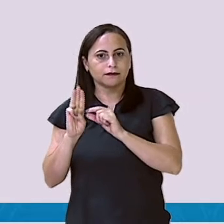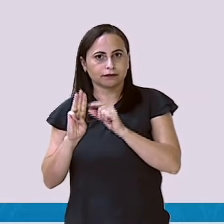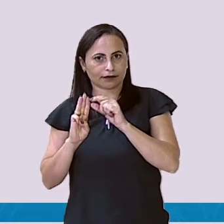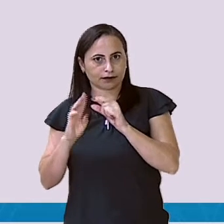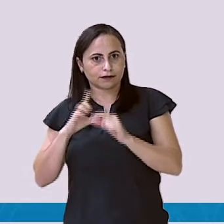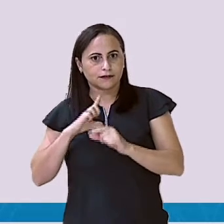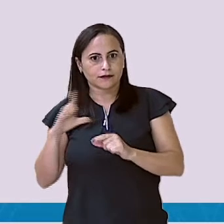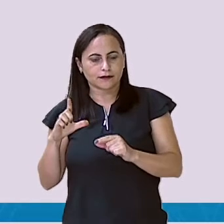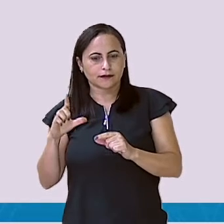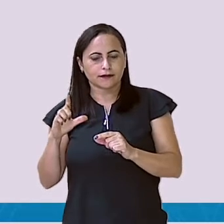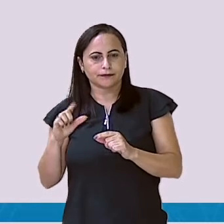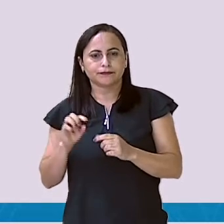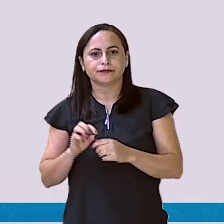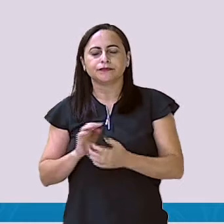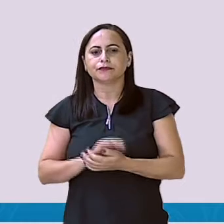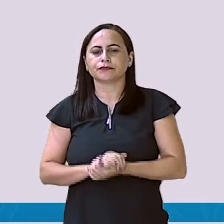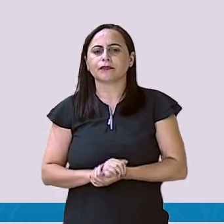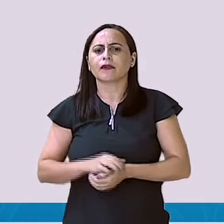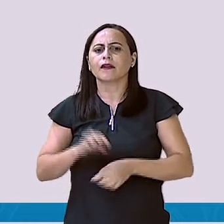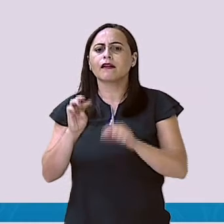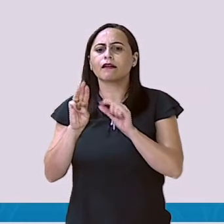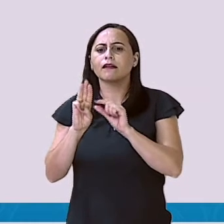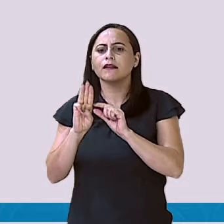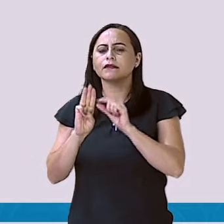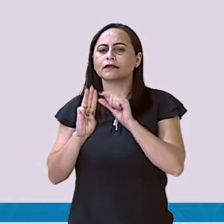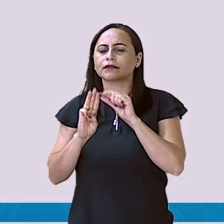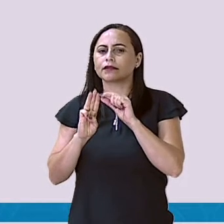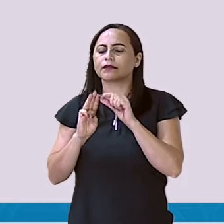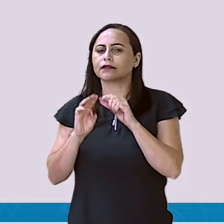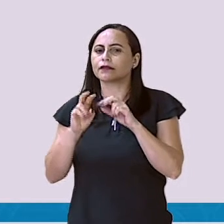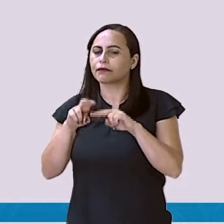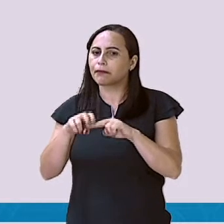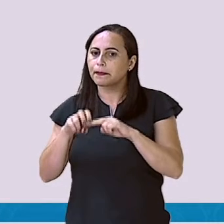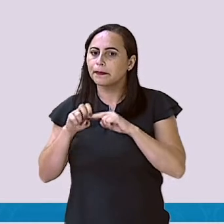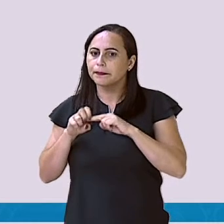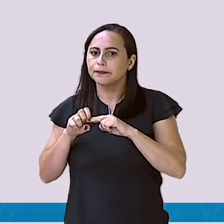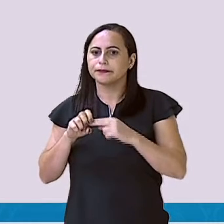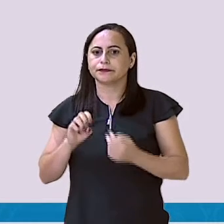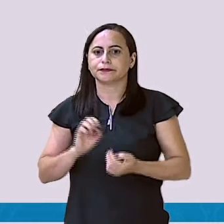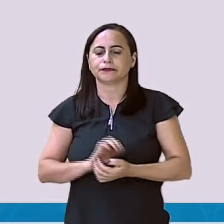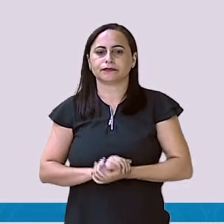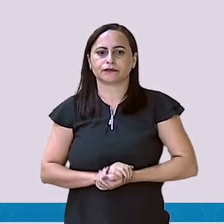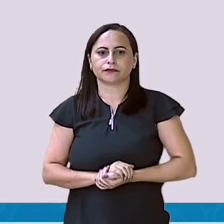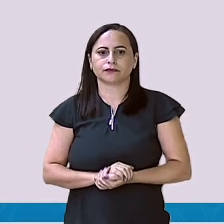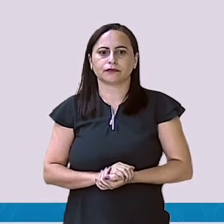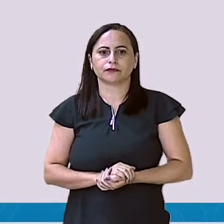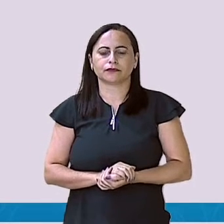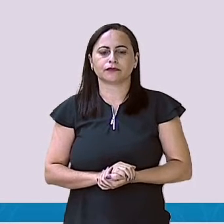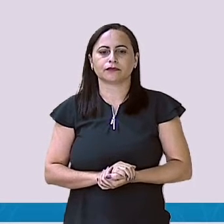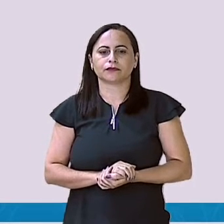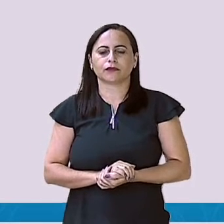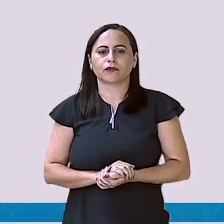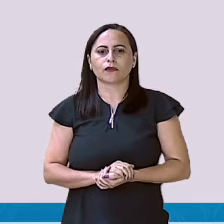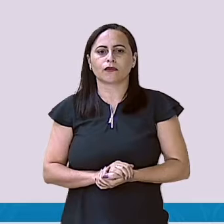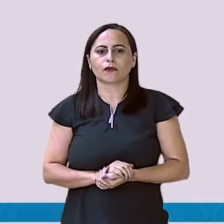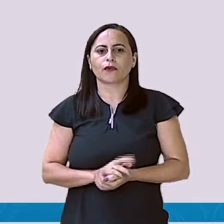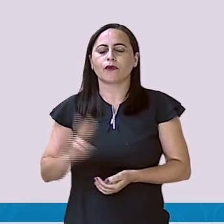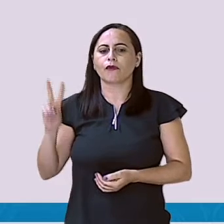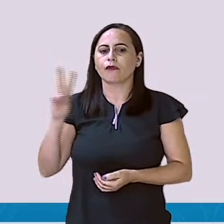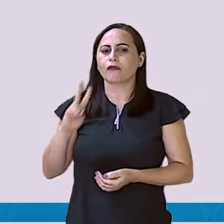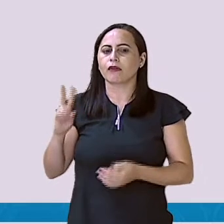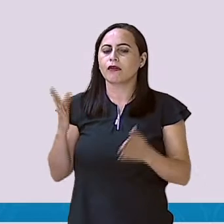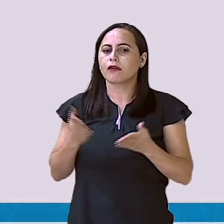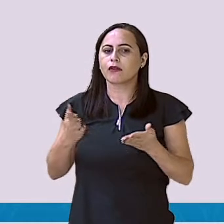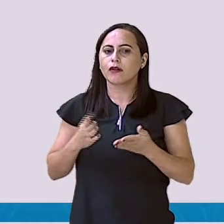E a minha centena, ela pode me emprestar, Então, aqui a centena vai ficar valendo 1.